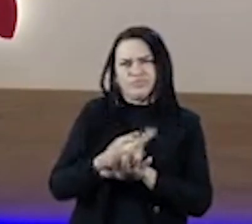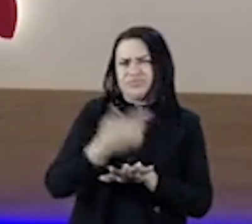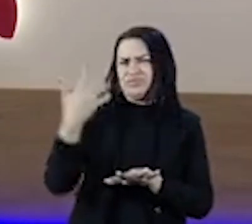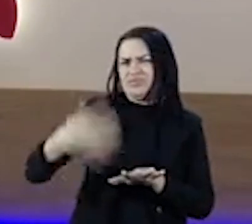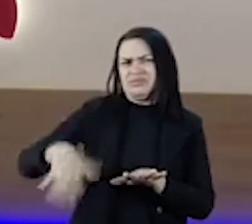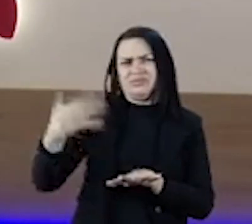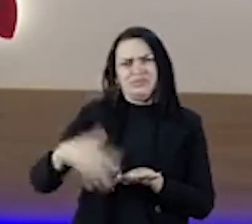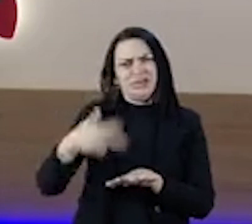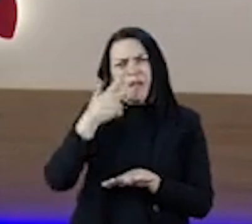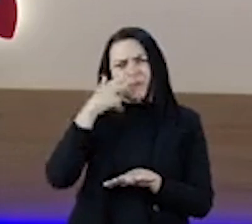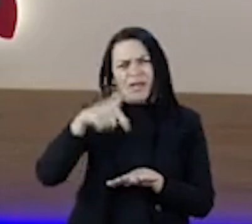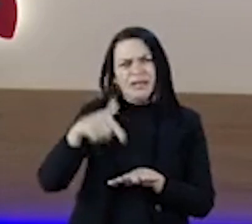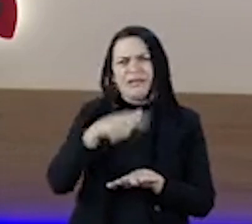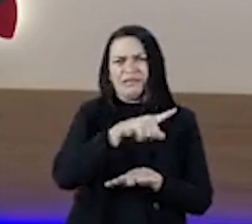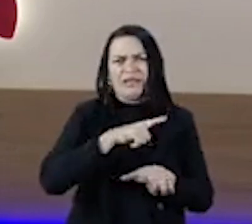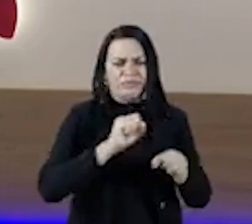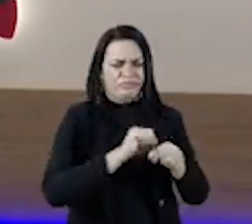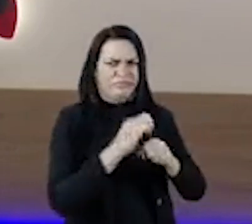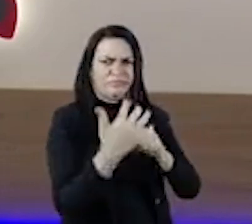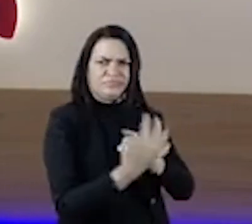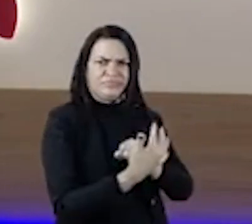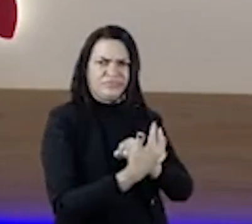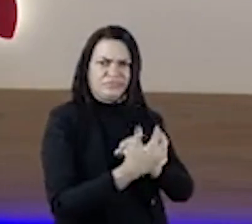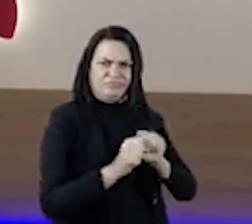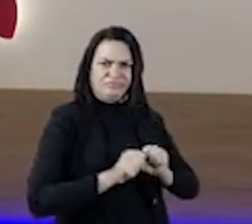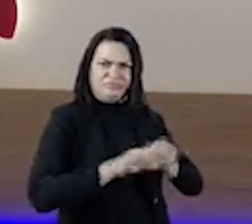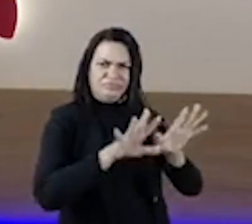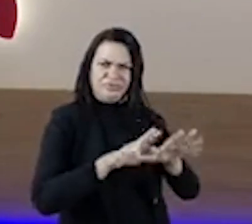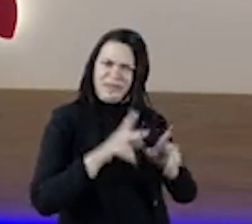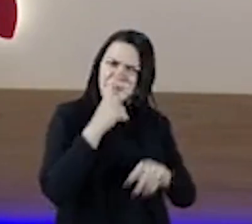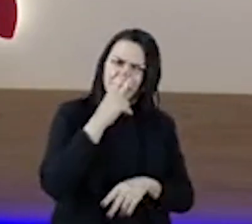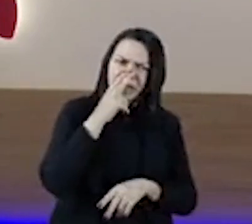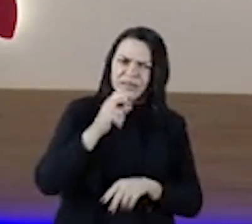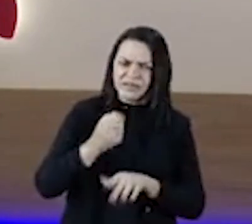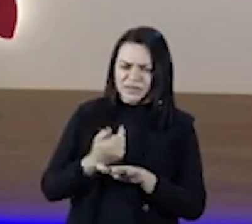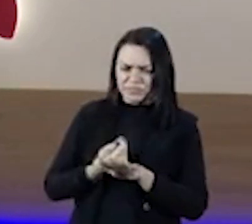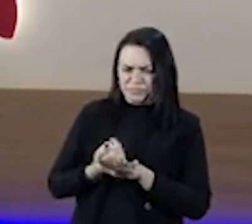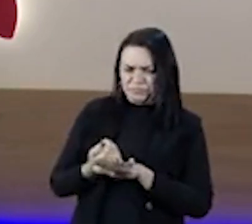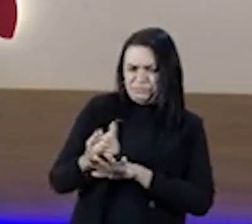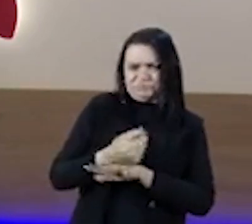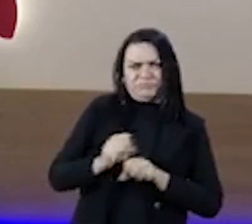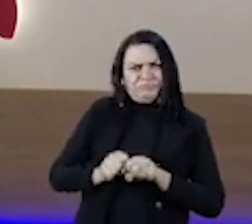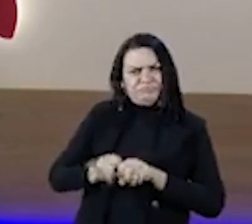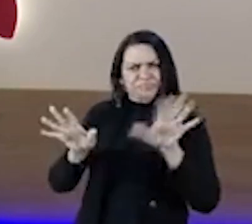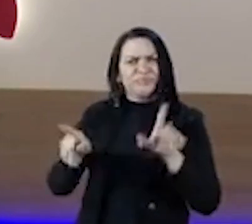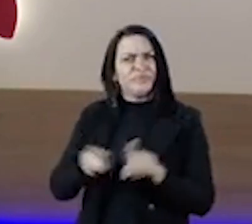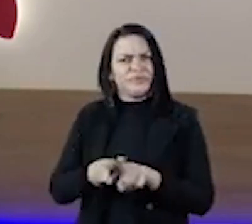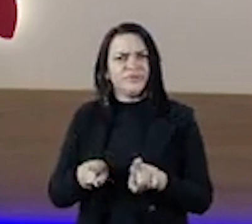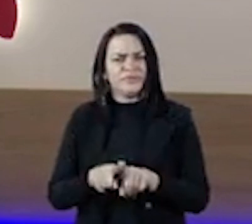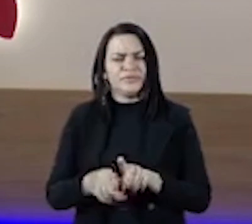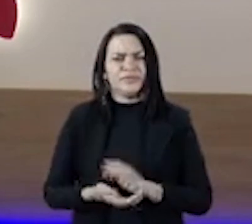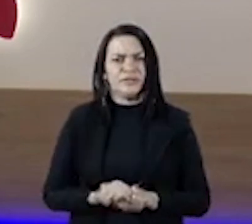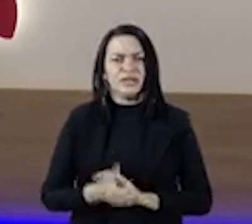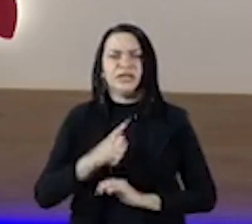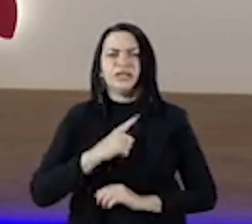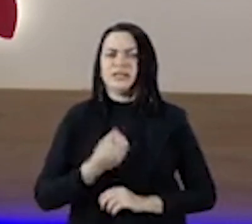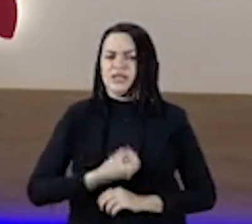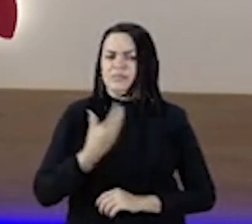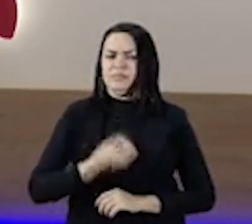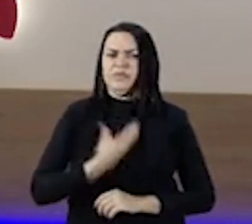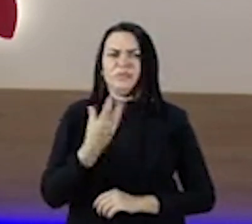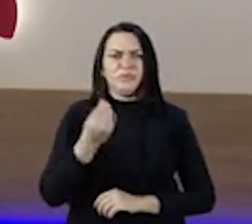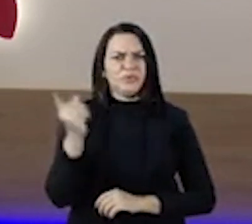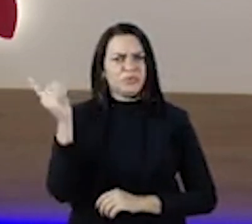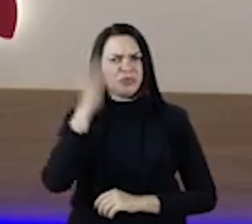governador pontuou sobre casos de fake news Que circulam com relação à prevenção e tratamento do novo coronavírus E pediu atenção na